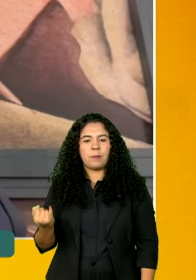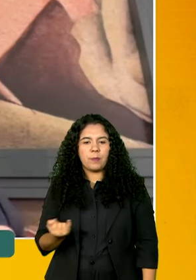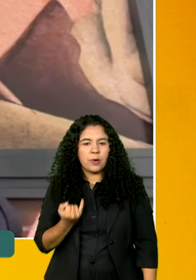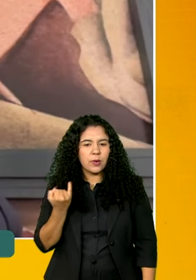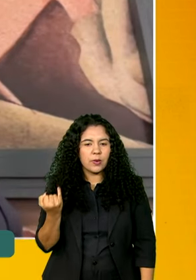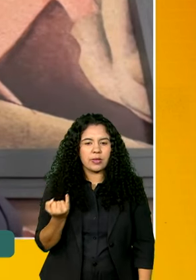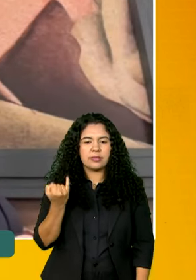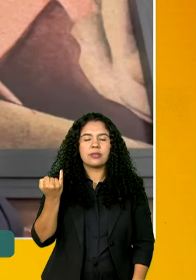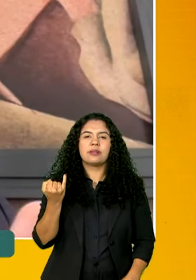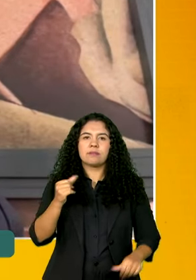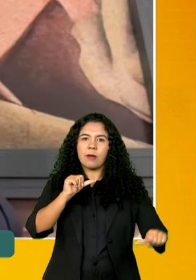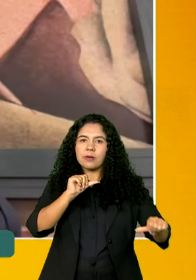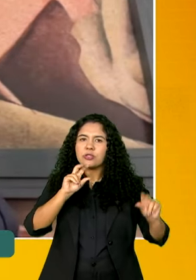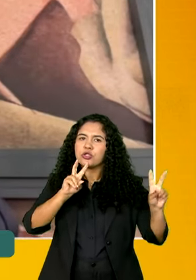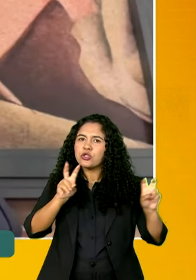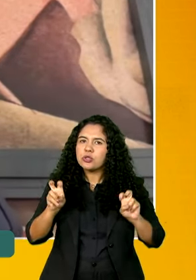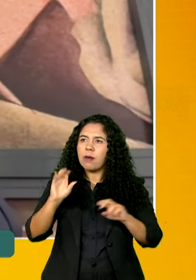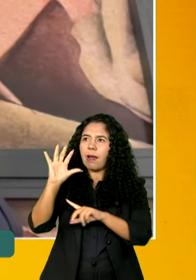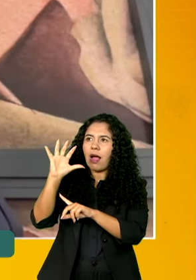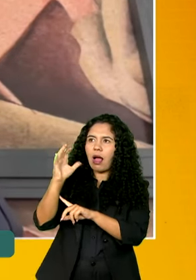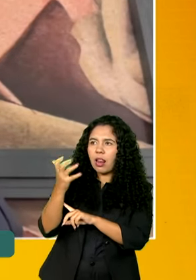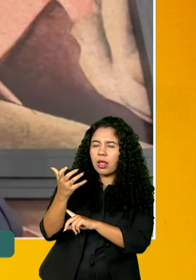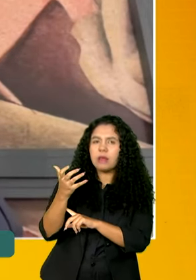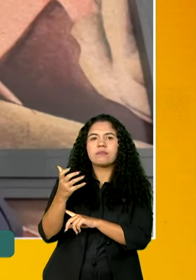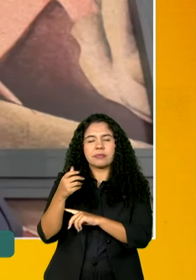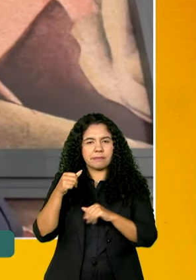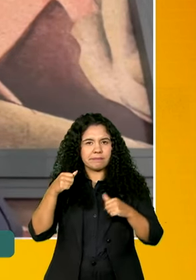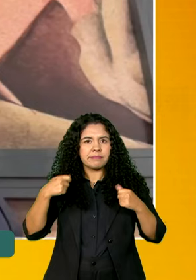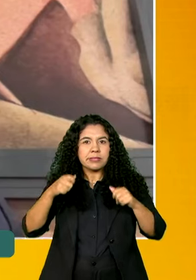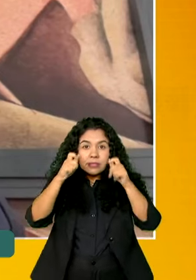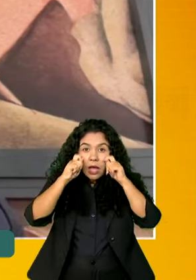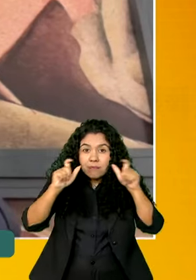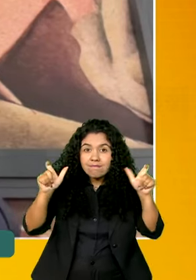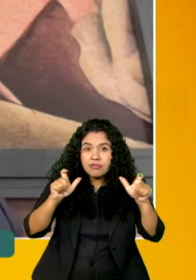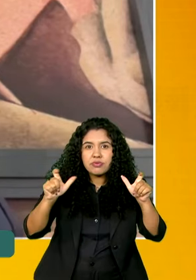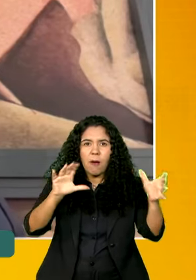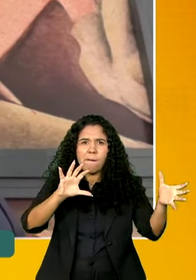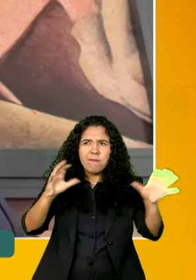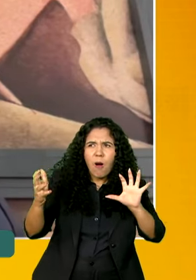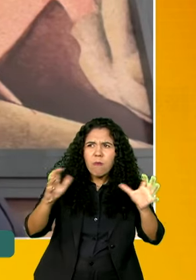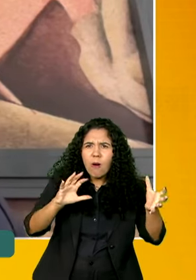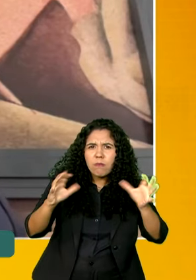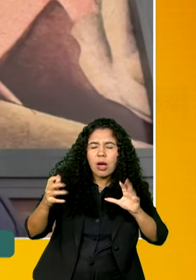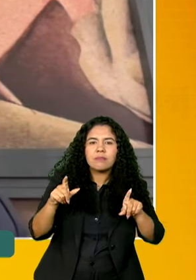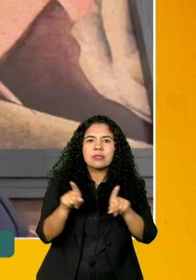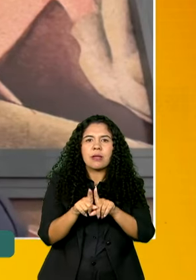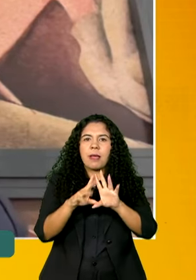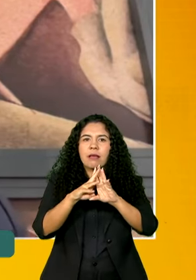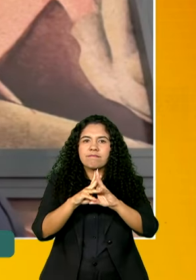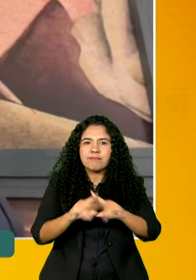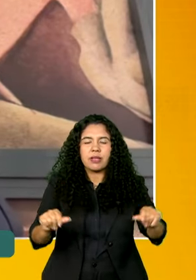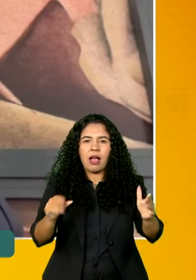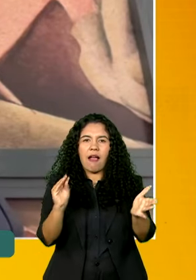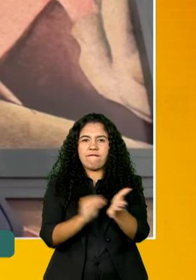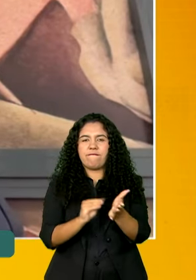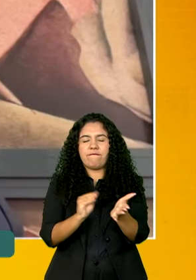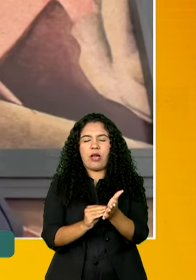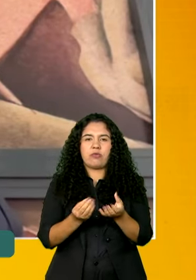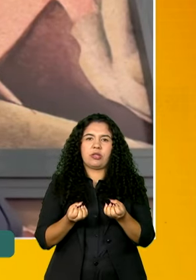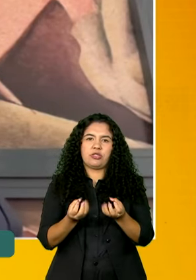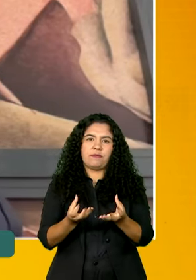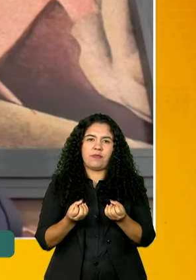das mudanças climáticas, de se ater a esse tema das mudanças climáticas e de combater a desinformação. A gente sabe que a